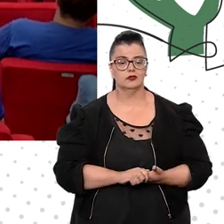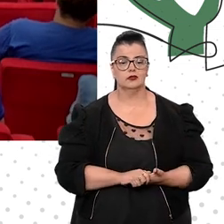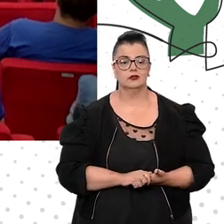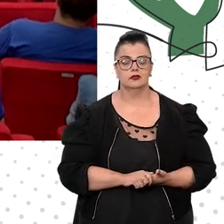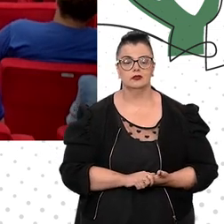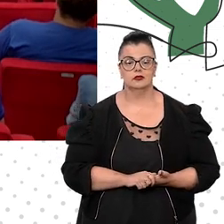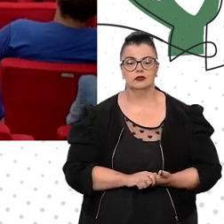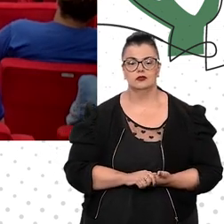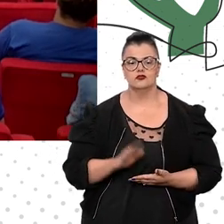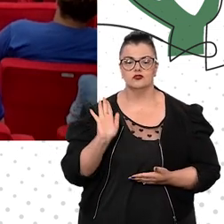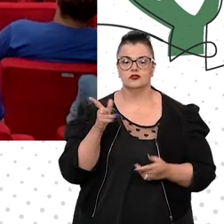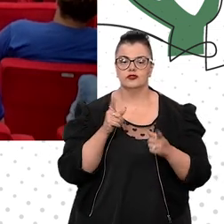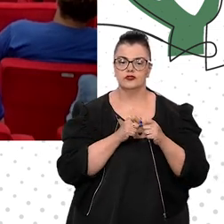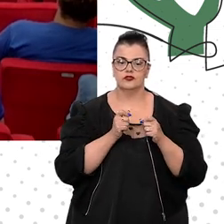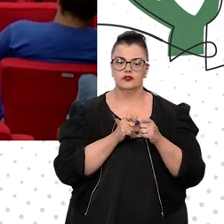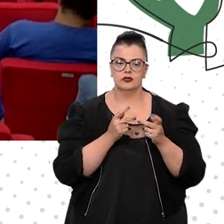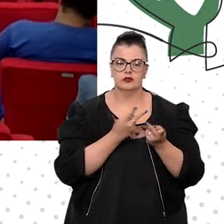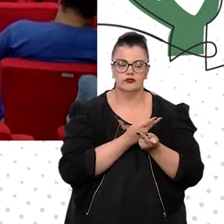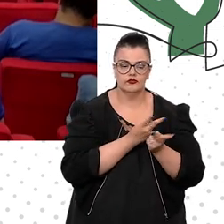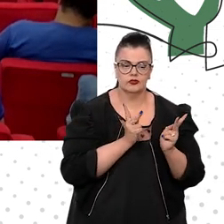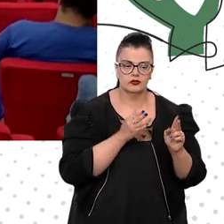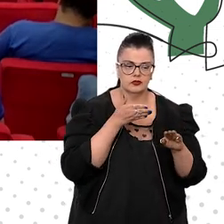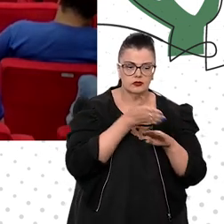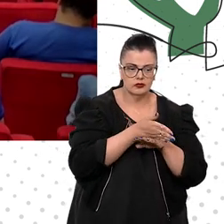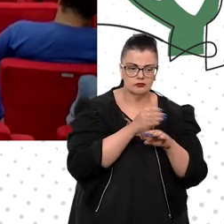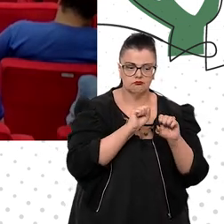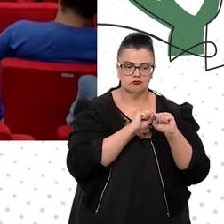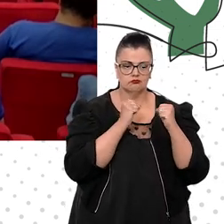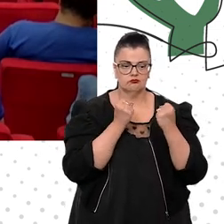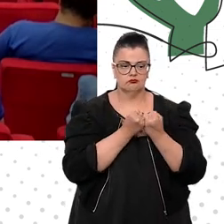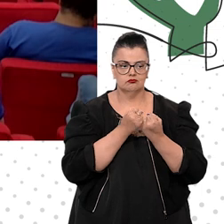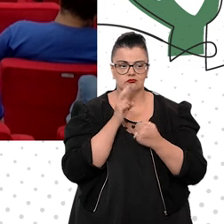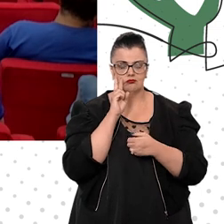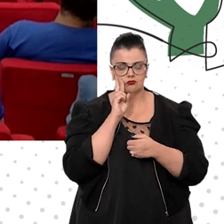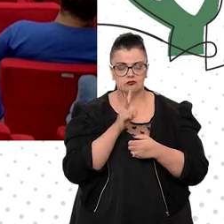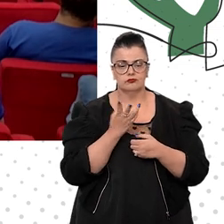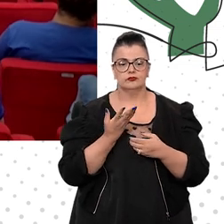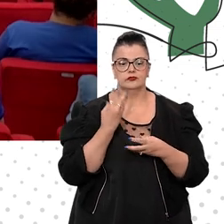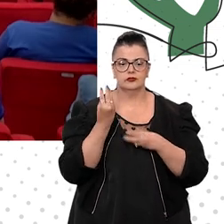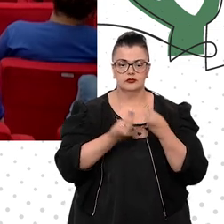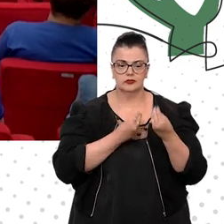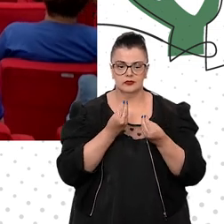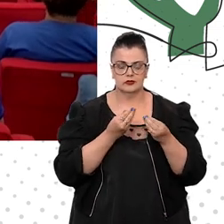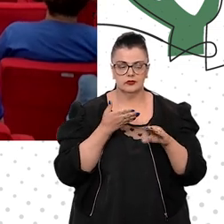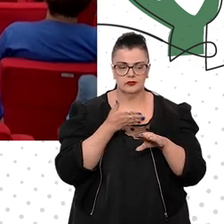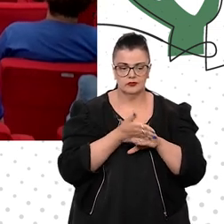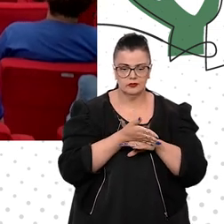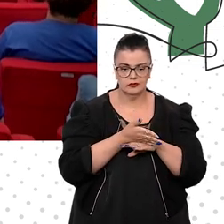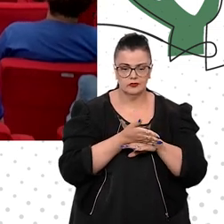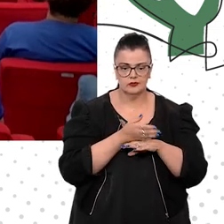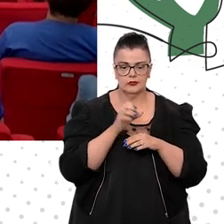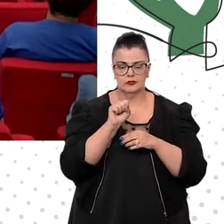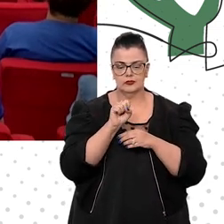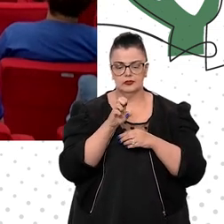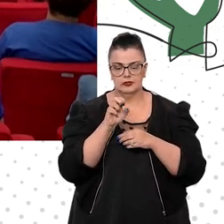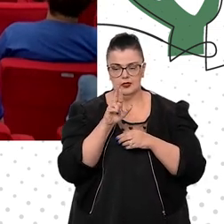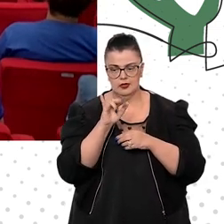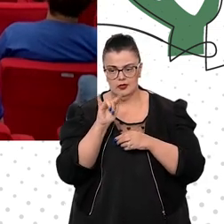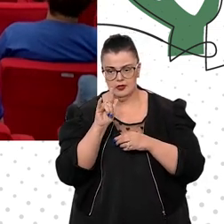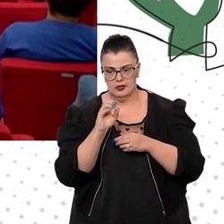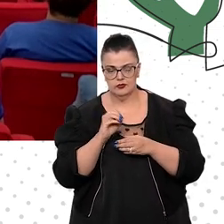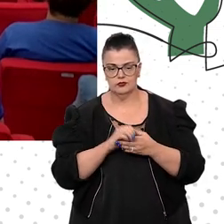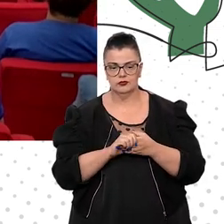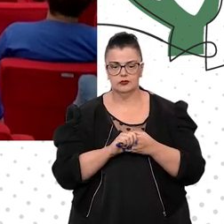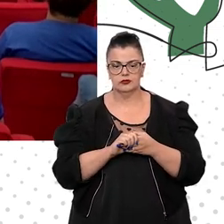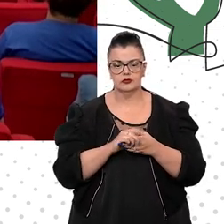realizei aqui foi uma visita às salas de sessões com o doutor Carlos Smith e com o doutor Sérgio Pedreira, para que